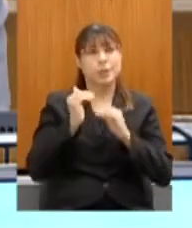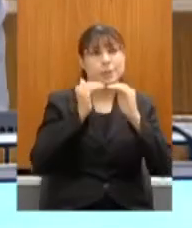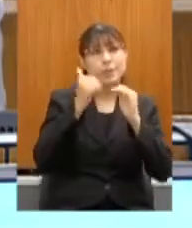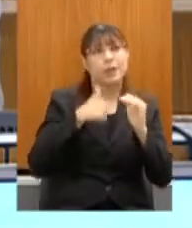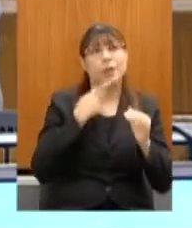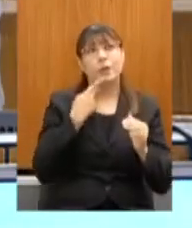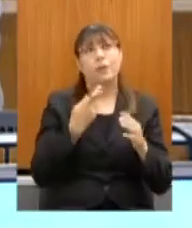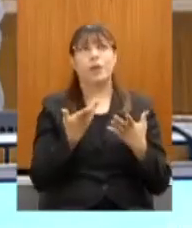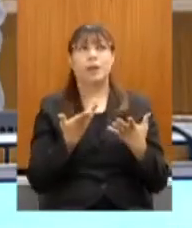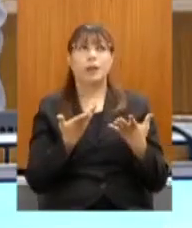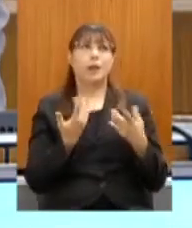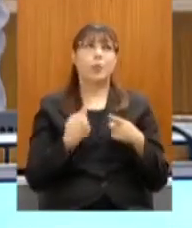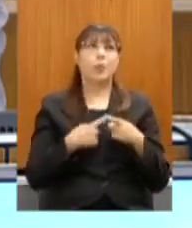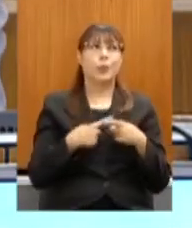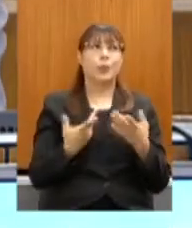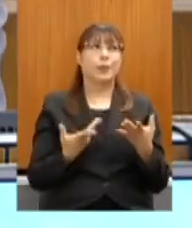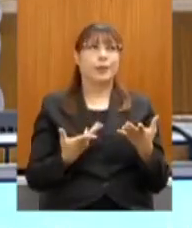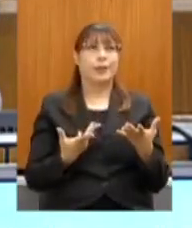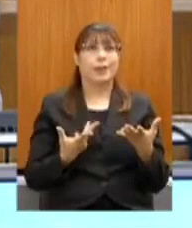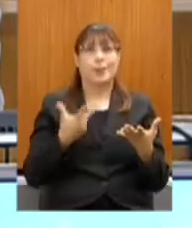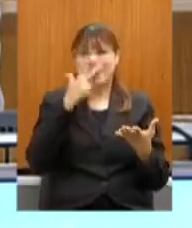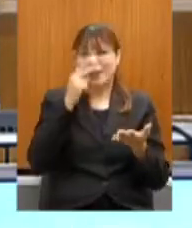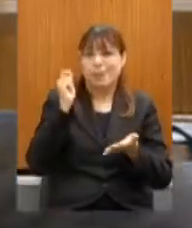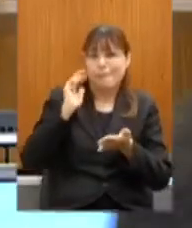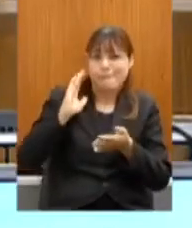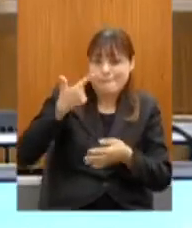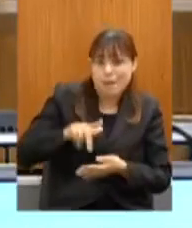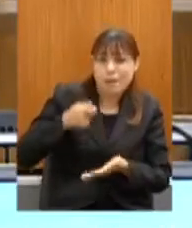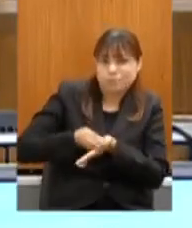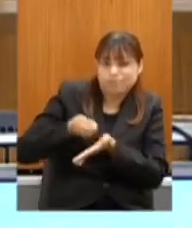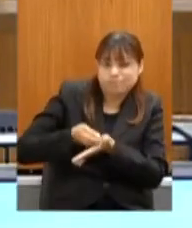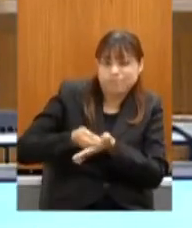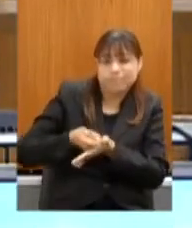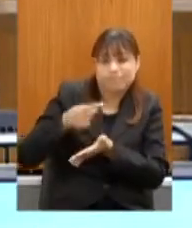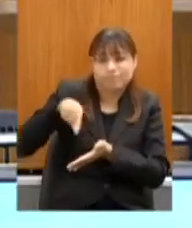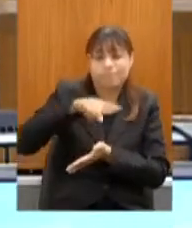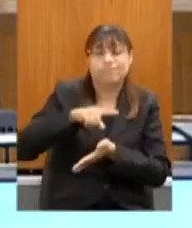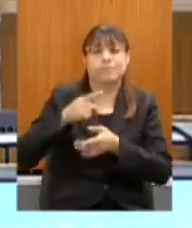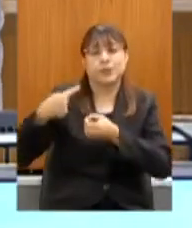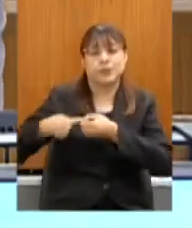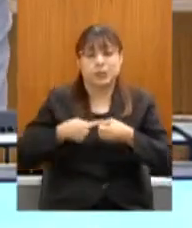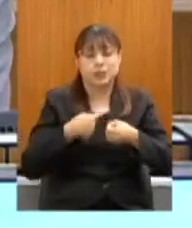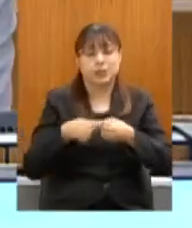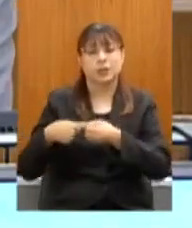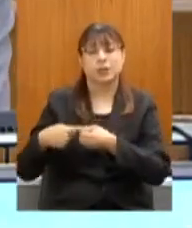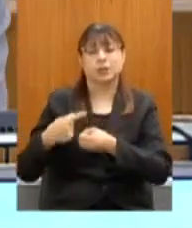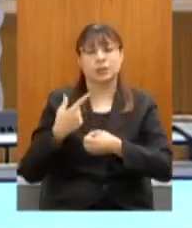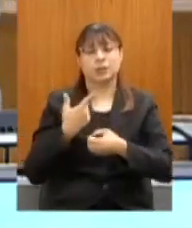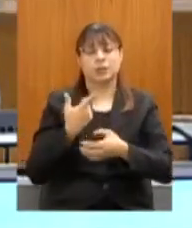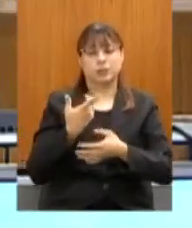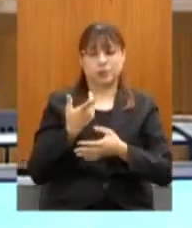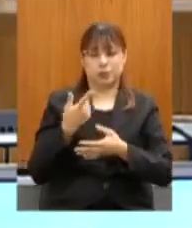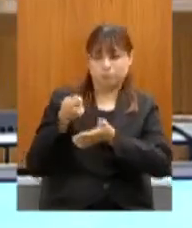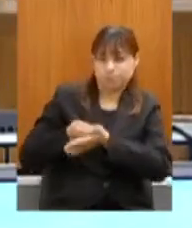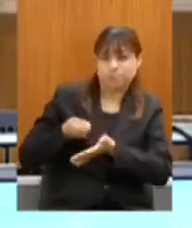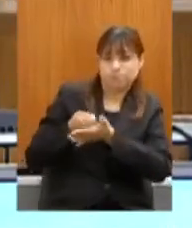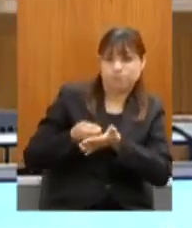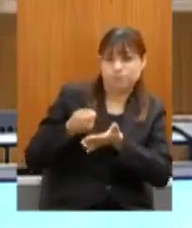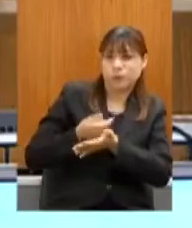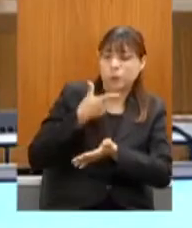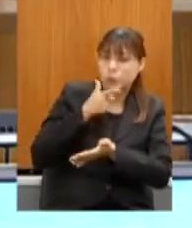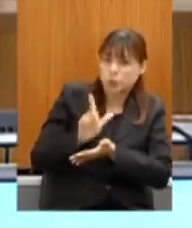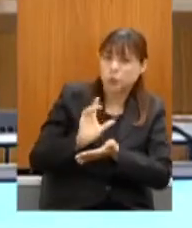sentido de uma cobrança mais efetiva dos municípios para que os recursos sejam, de fato, gastos